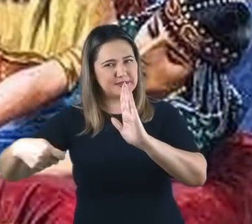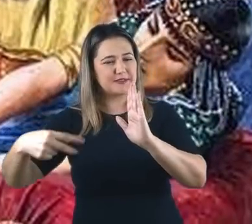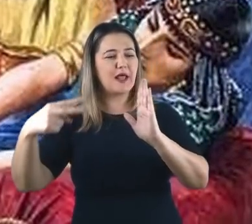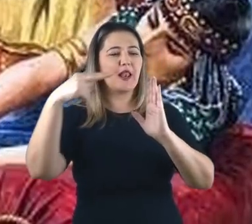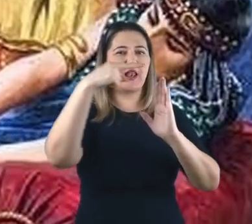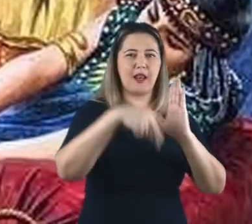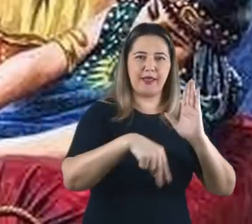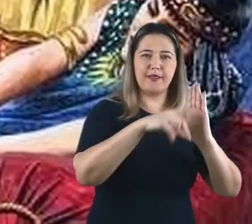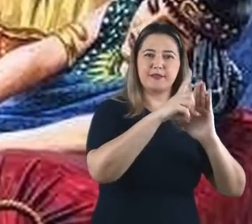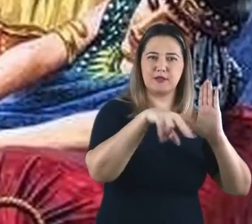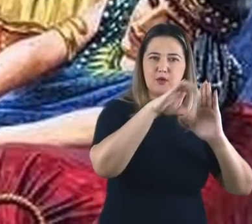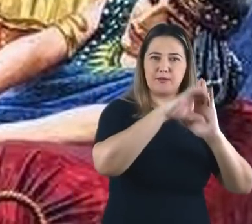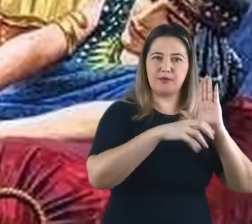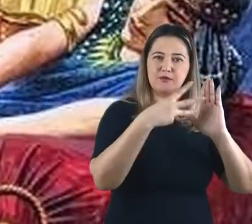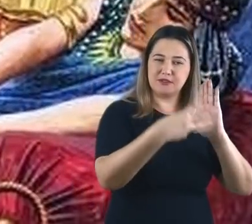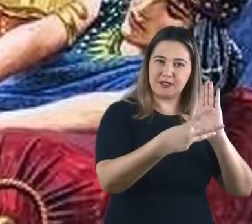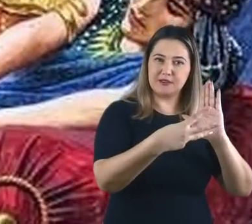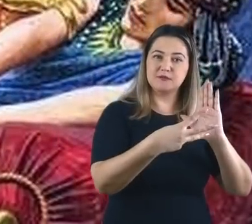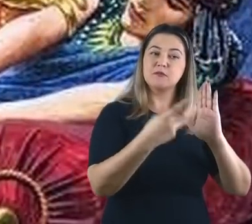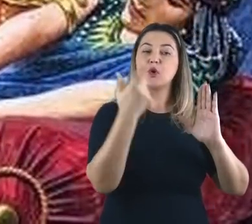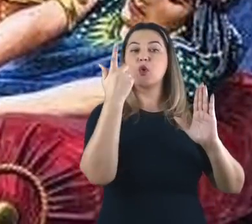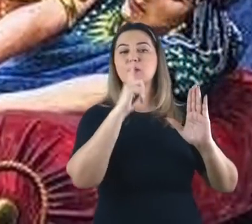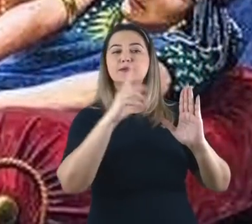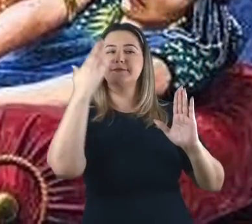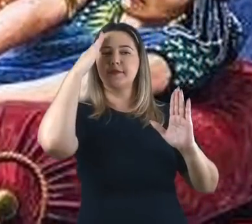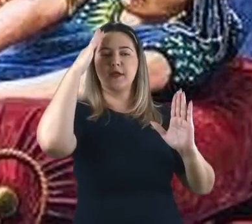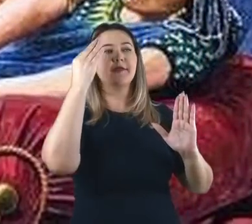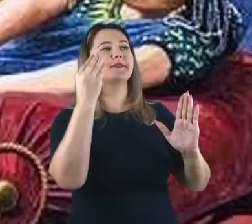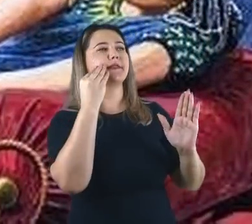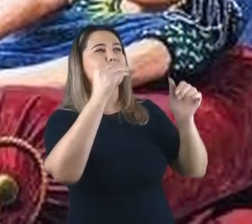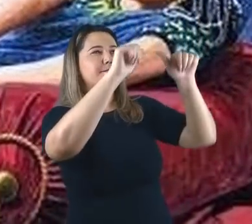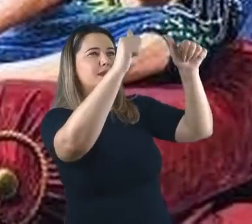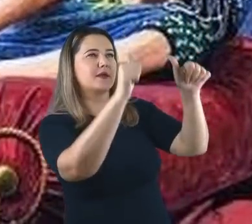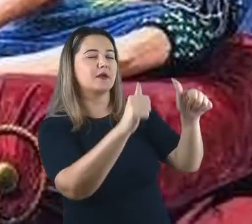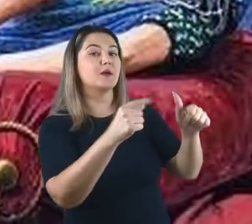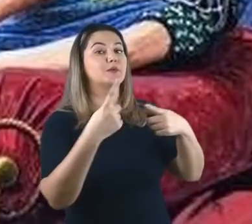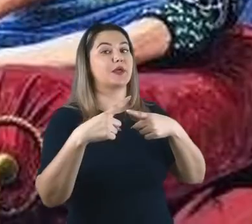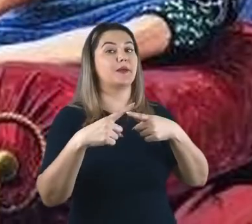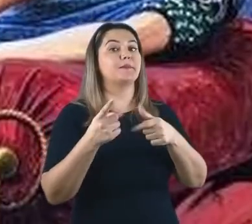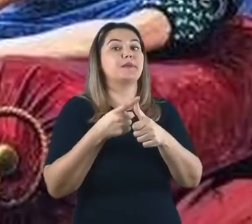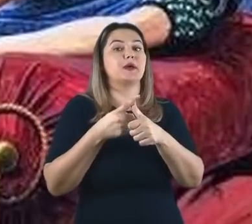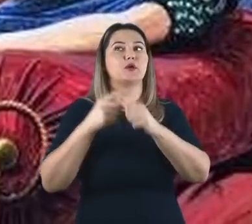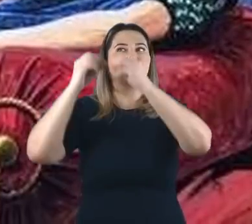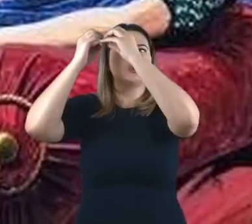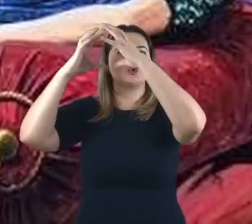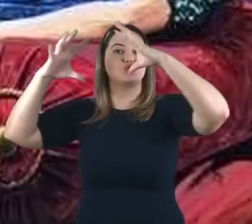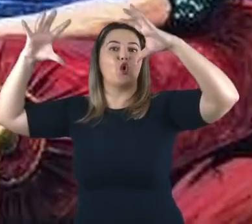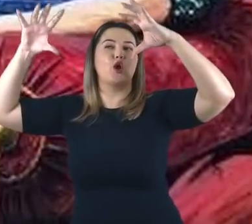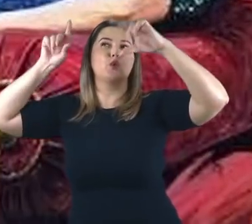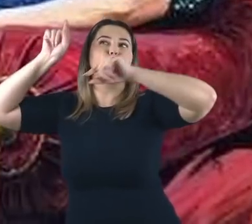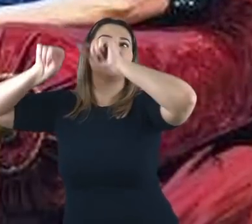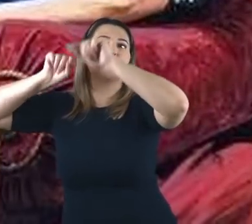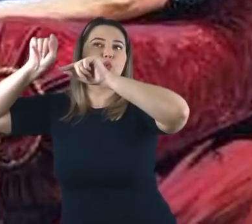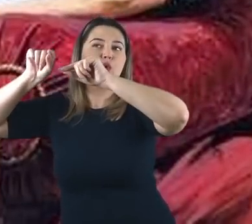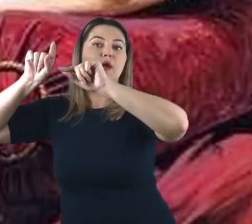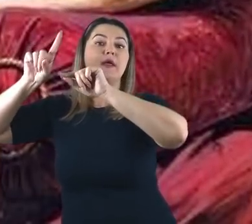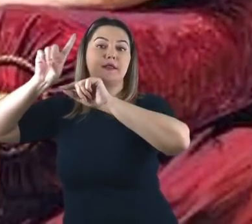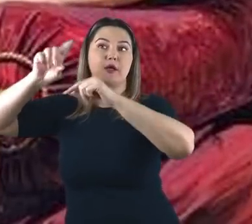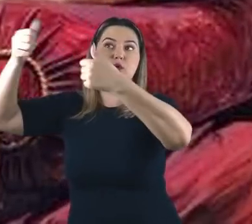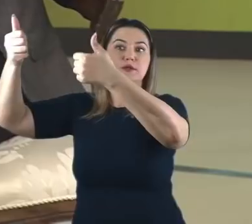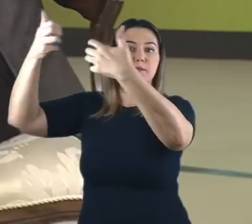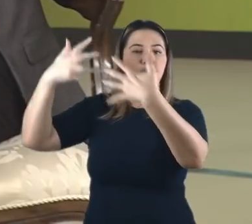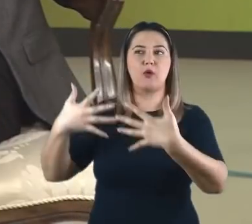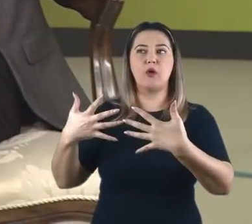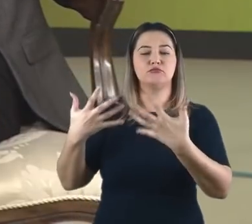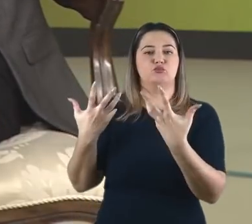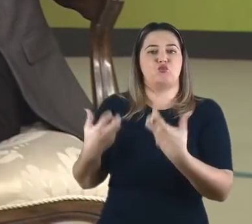Nabucodonosor tentou melhorar a imagem mostrada a ele no sonho a fim de prevenir o inevitável, isto é, a vinda do reino de Deus.